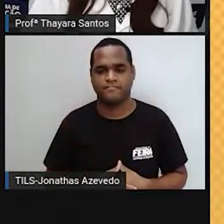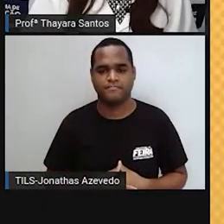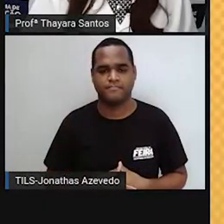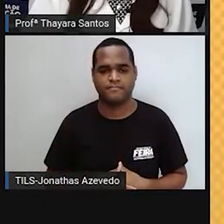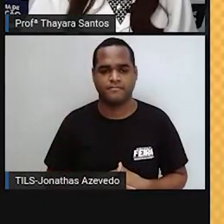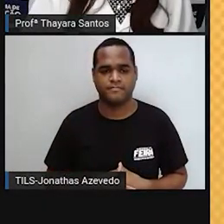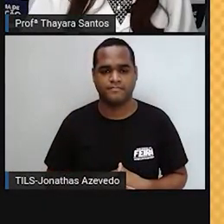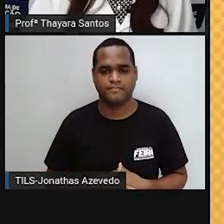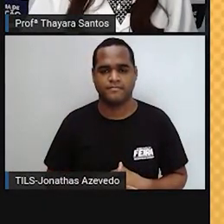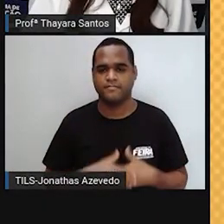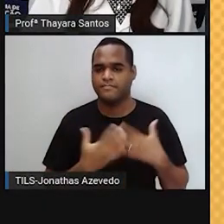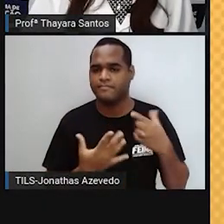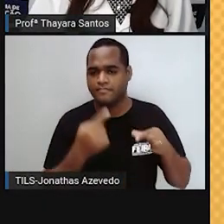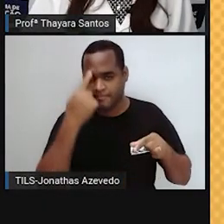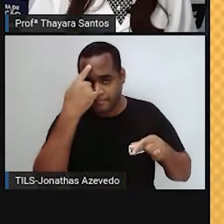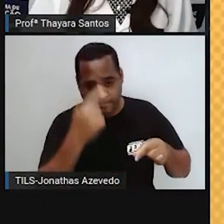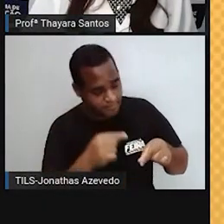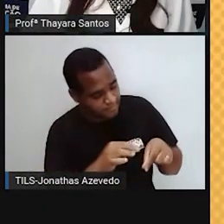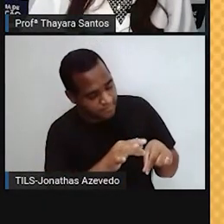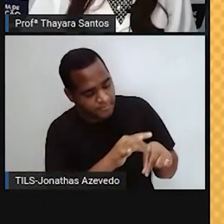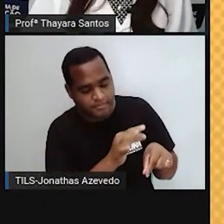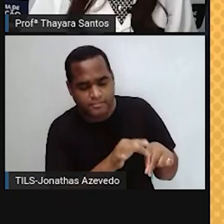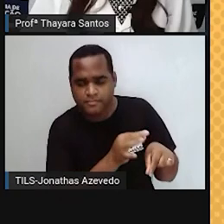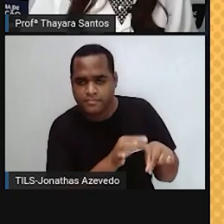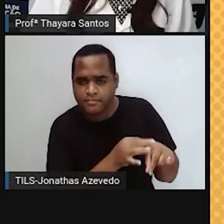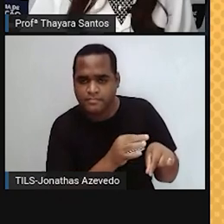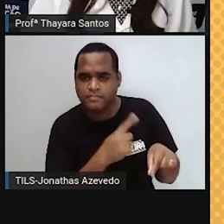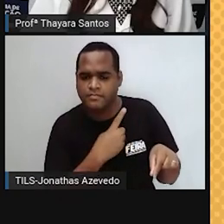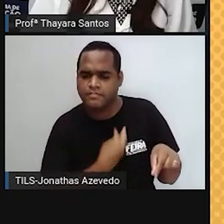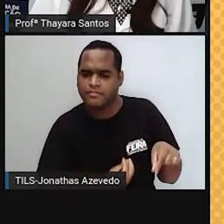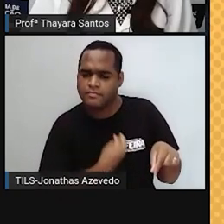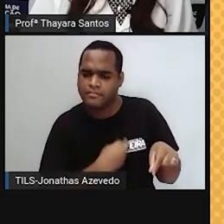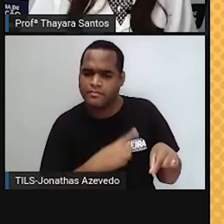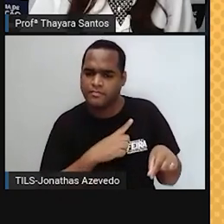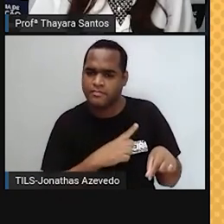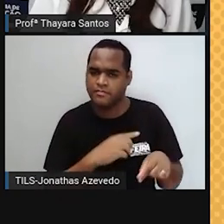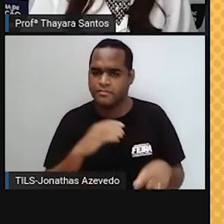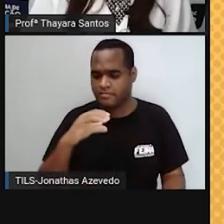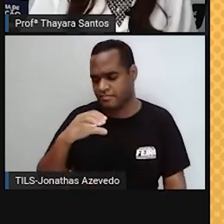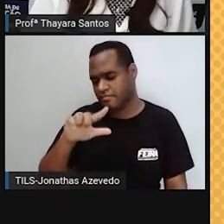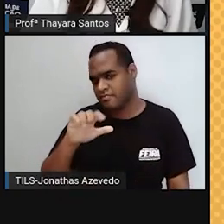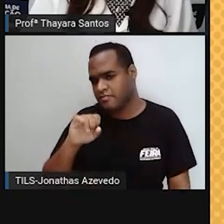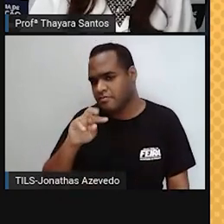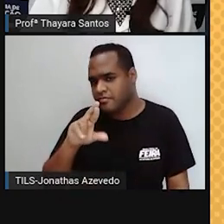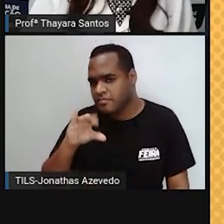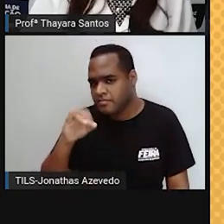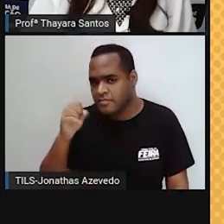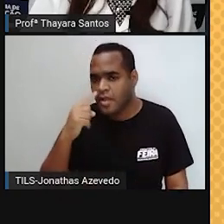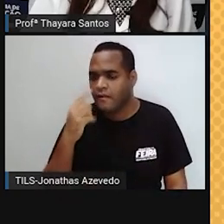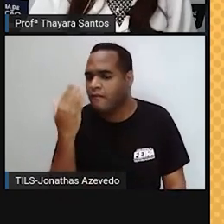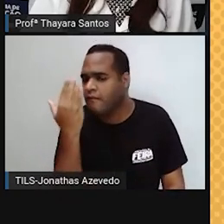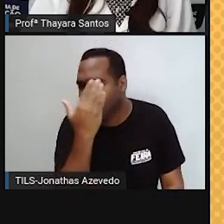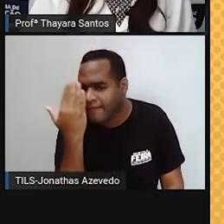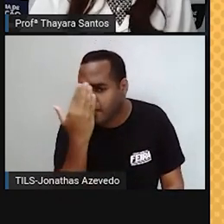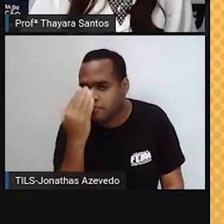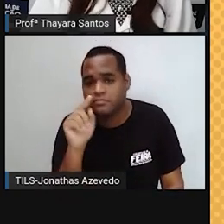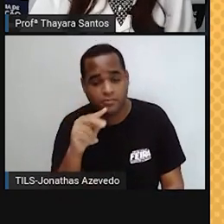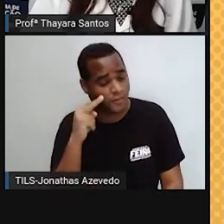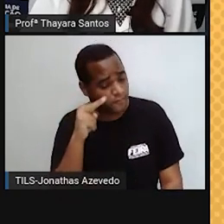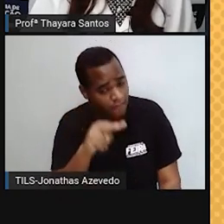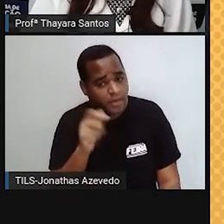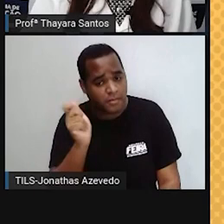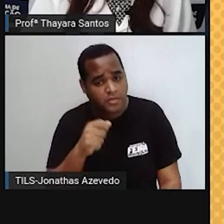Agora tem o clitóris, que é essa estrutura daqui. Mas essa estrutura daqui é a visível. Tem mais coisa